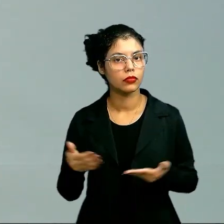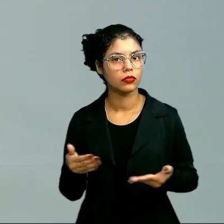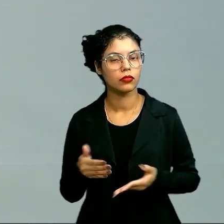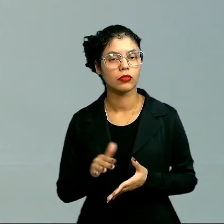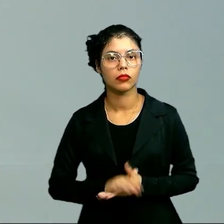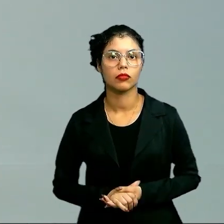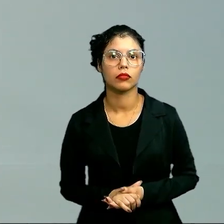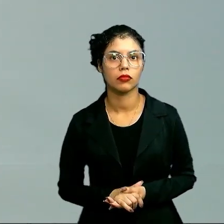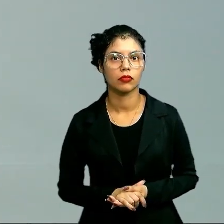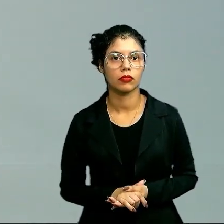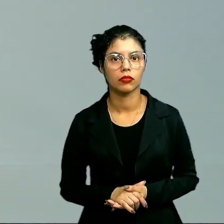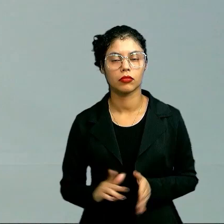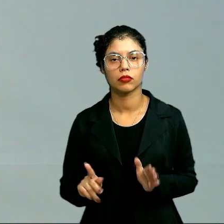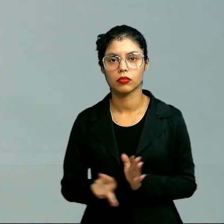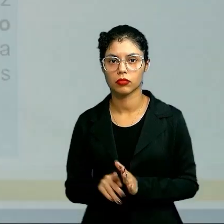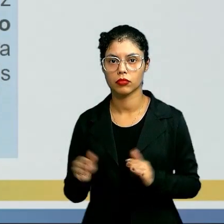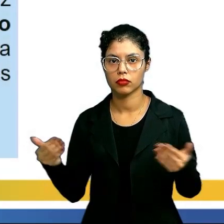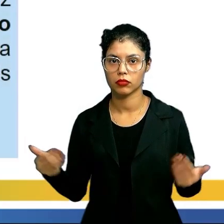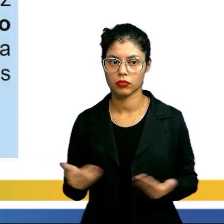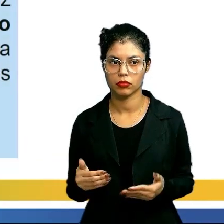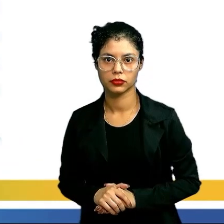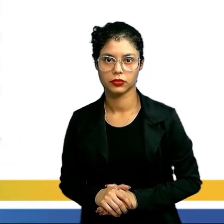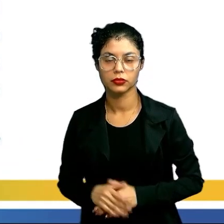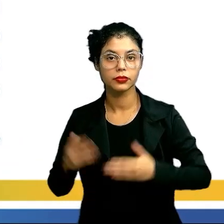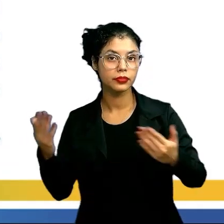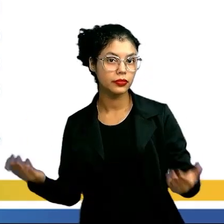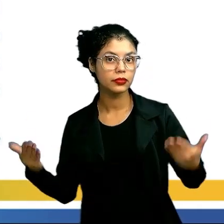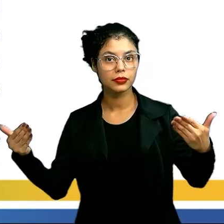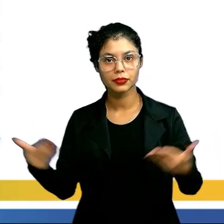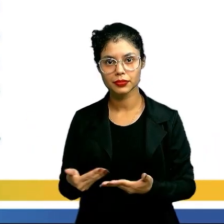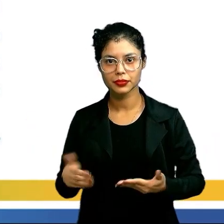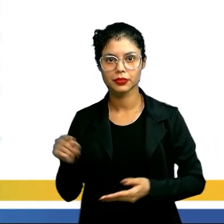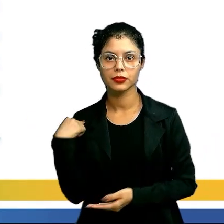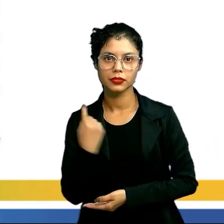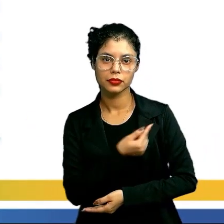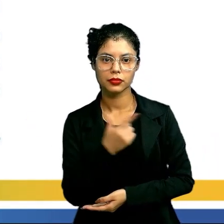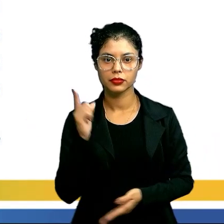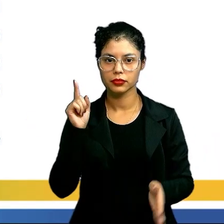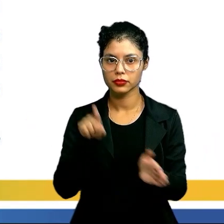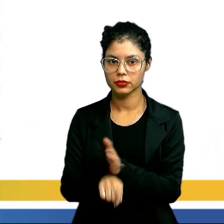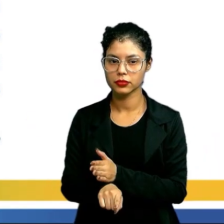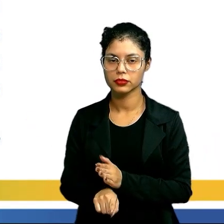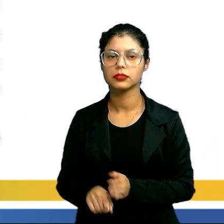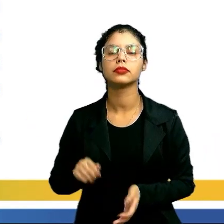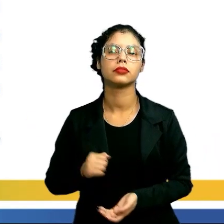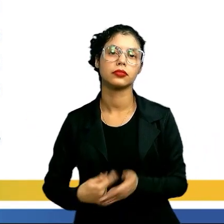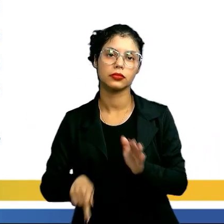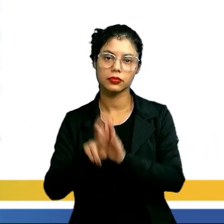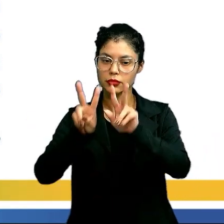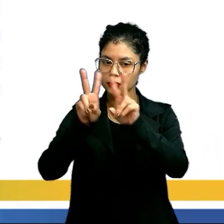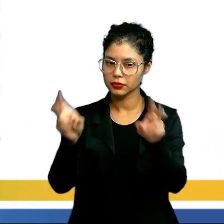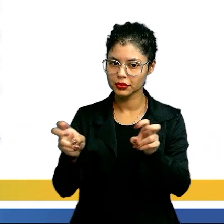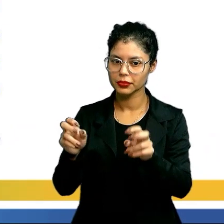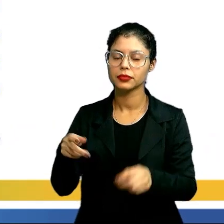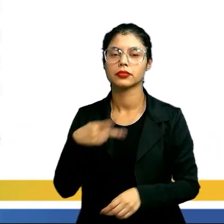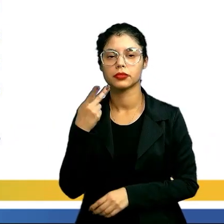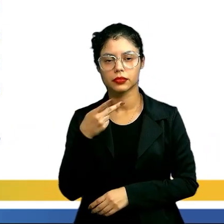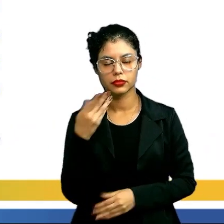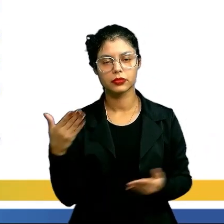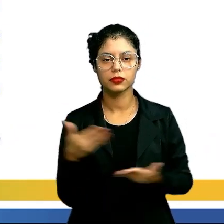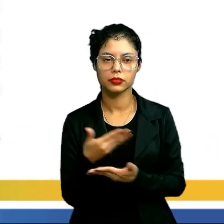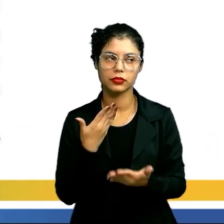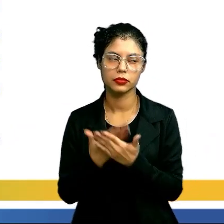e que nós vamos tratar dela agora. Então, agora, teremos uma questão pertinente ao assunto que vem sendo